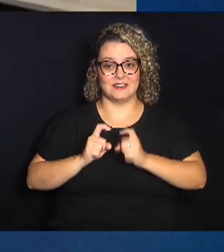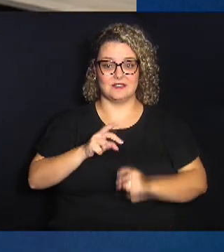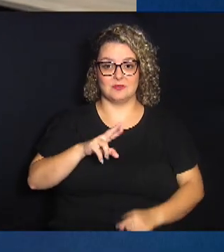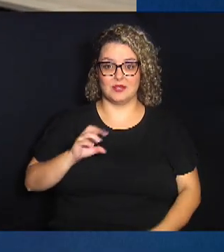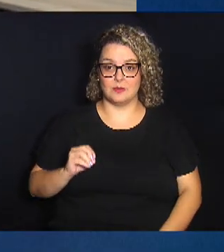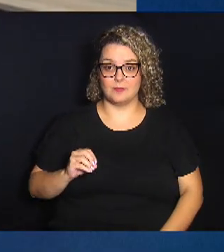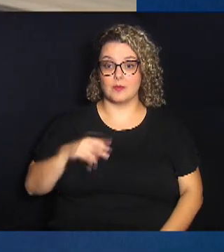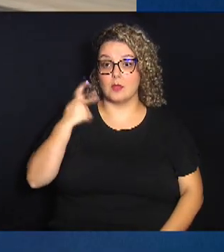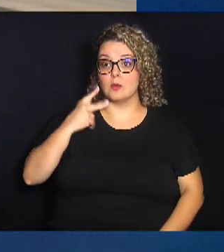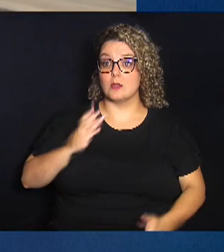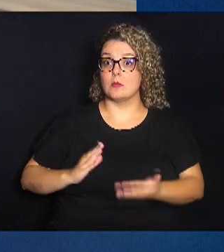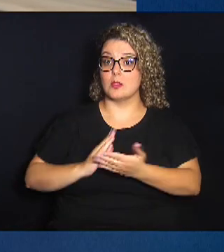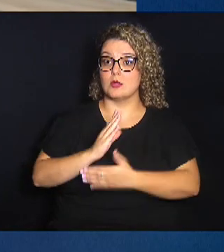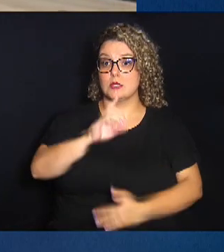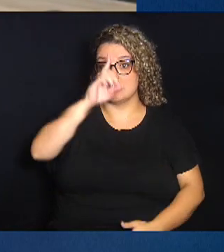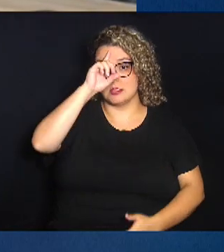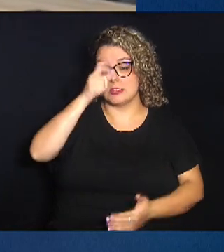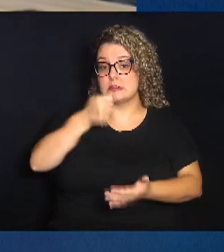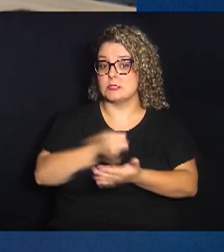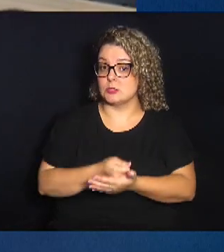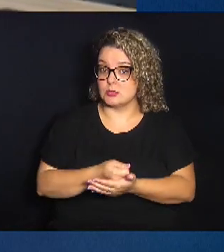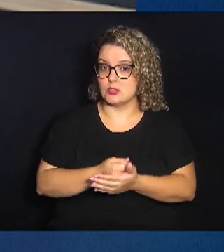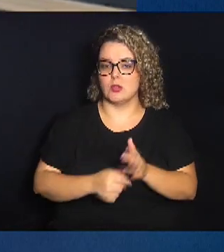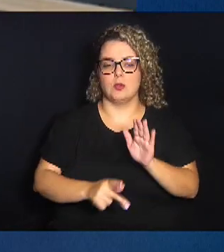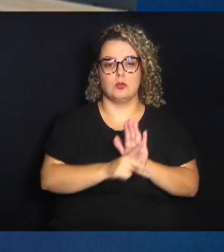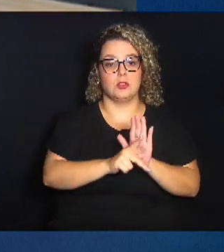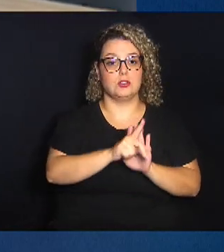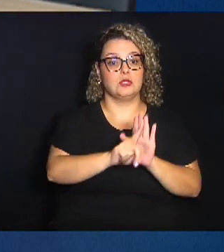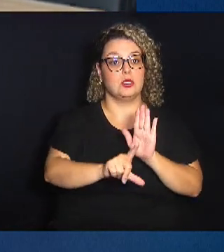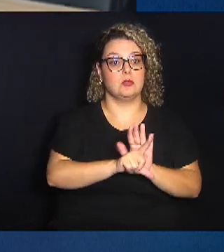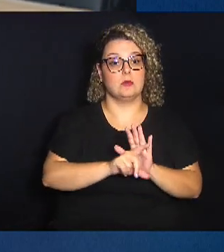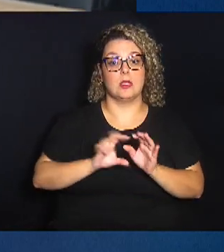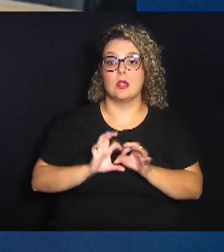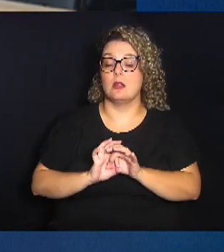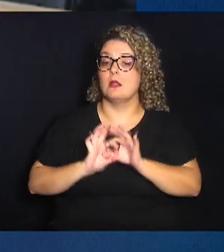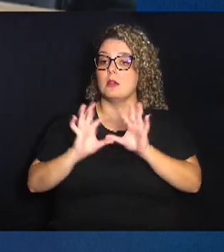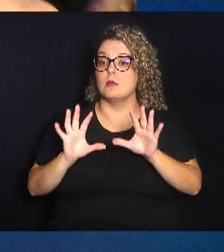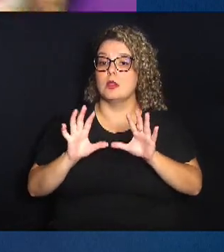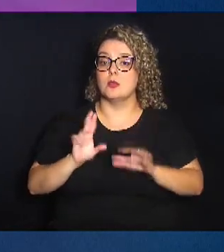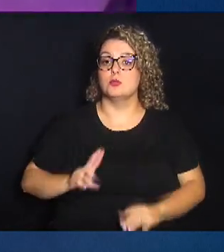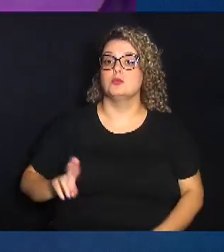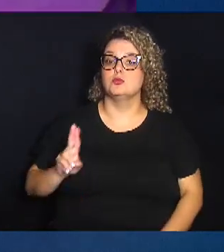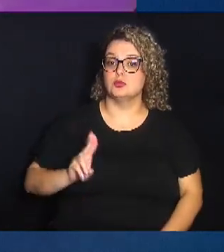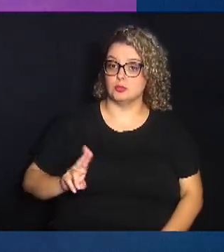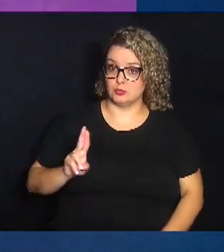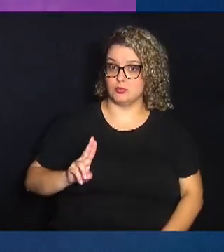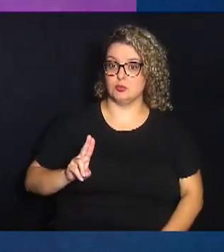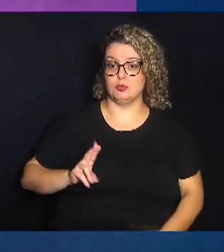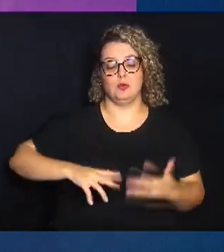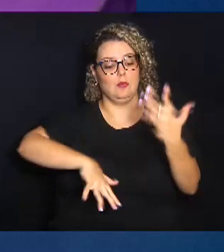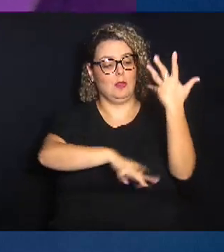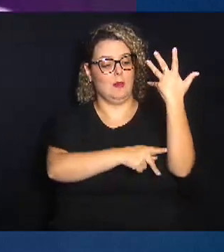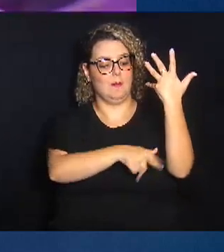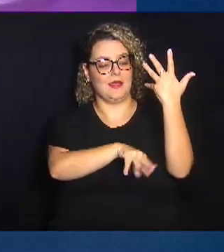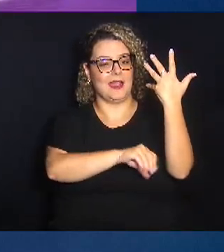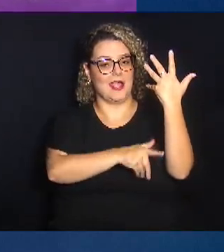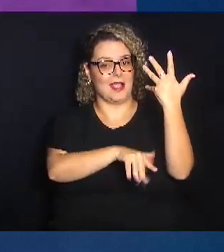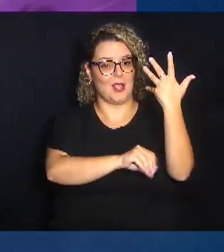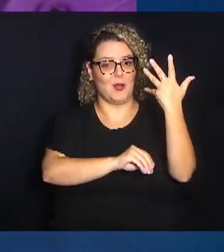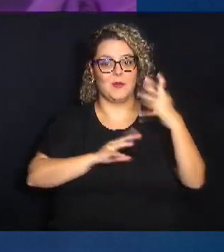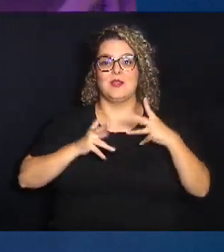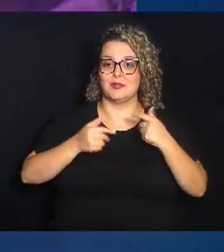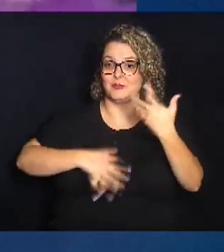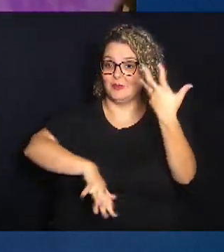vereadores aprovam, em definitivo, o projeto de lei que autoriza a implantação de pracão em toda a